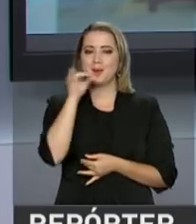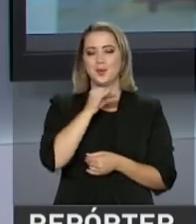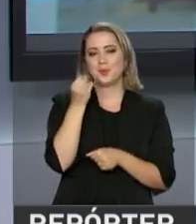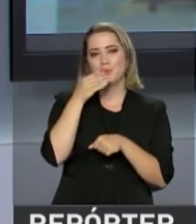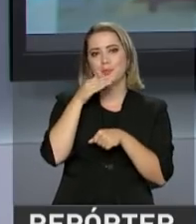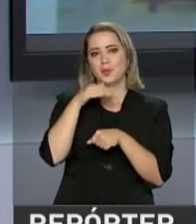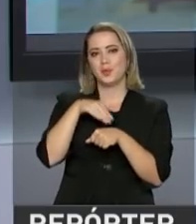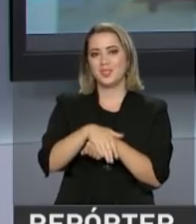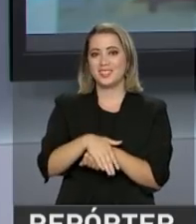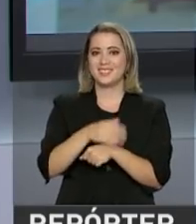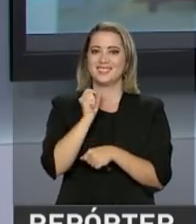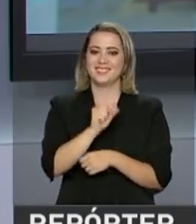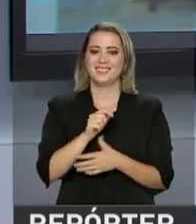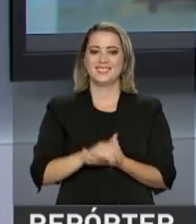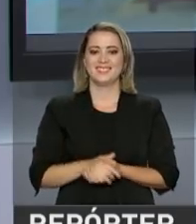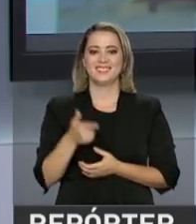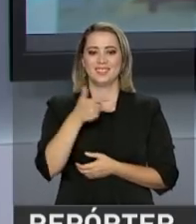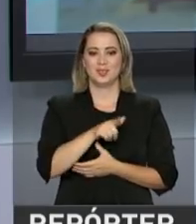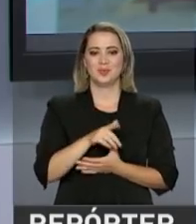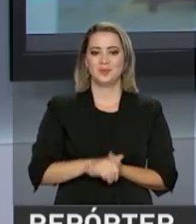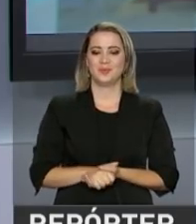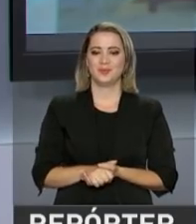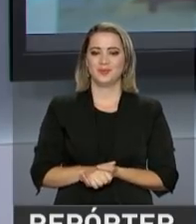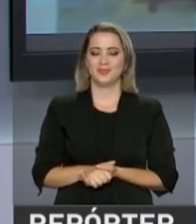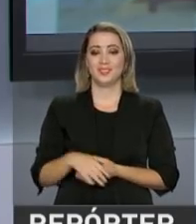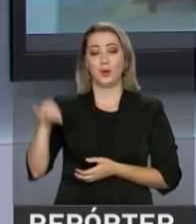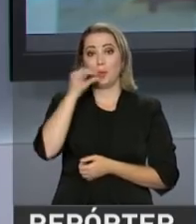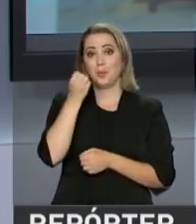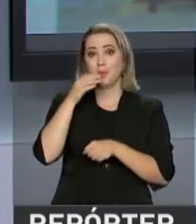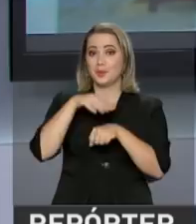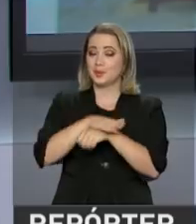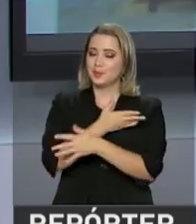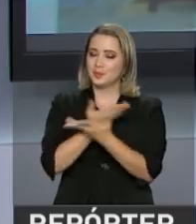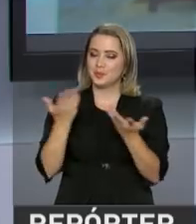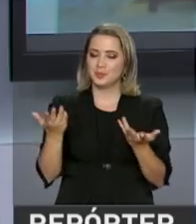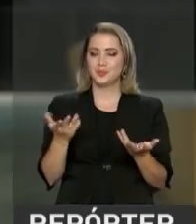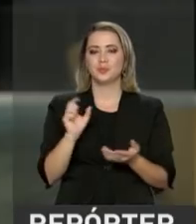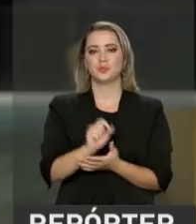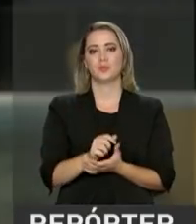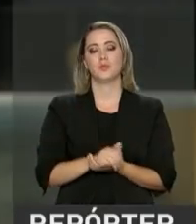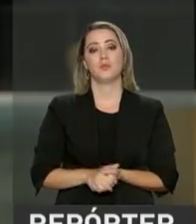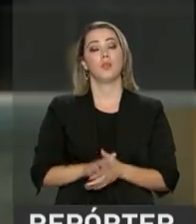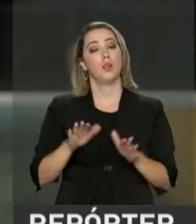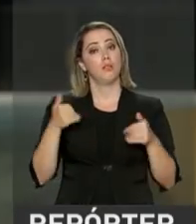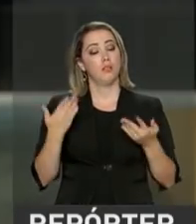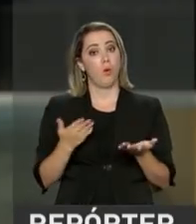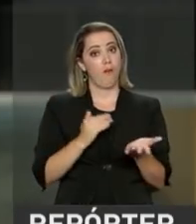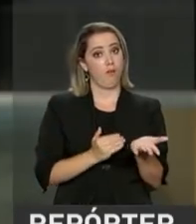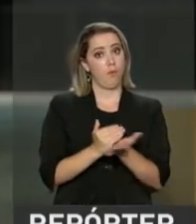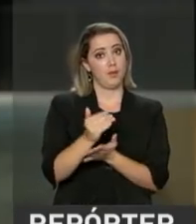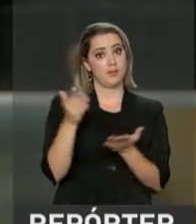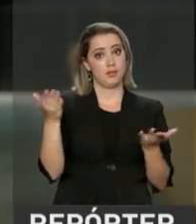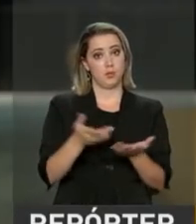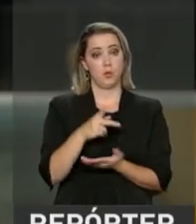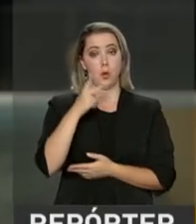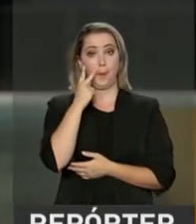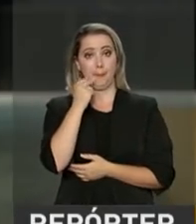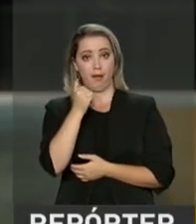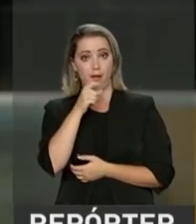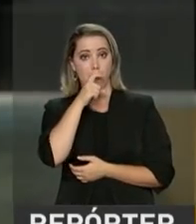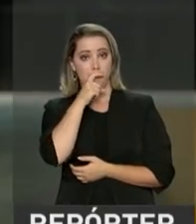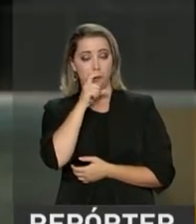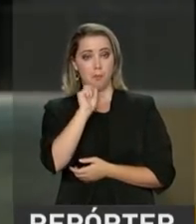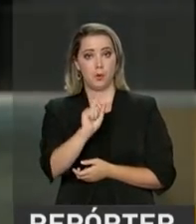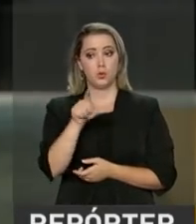Olá Ney, boa tarde, boa noite mais uma vez. Boa noite, Roberto. Boa noite a todos. Olha, Roberto, a partir de agora os pais vão poder